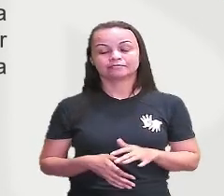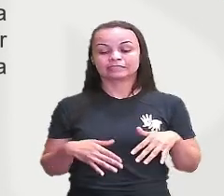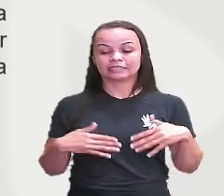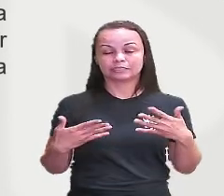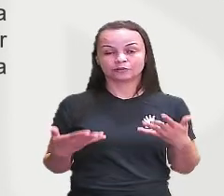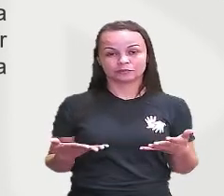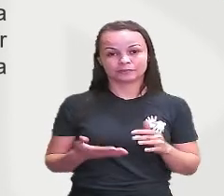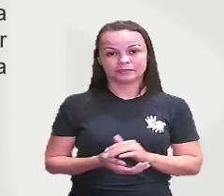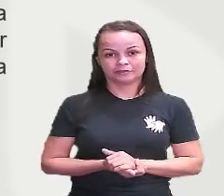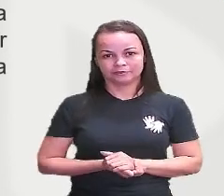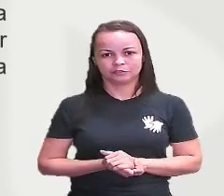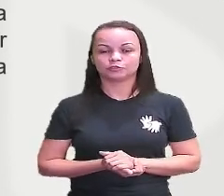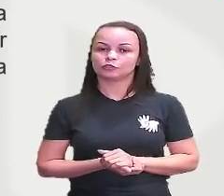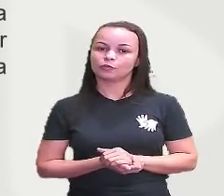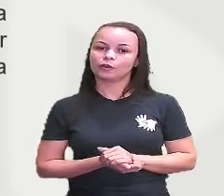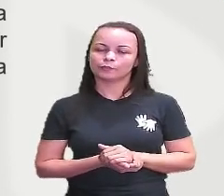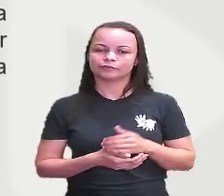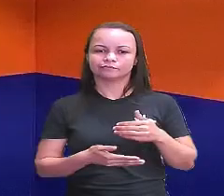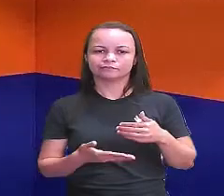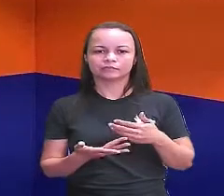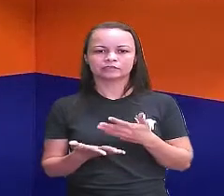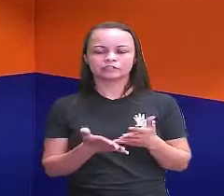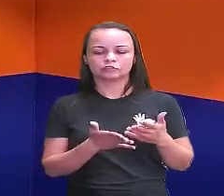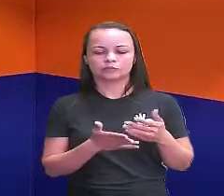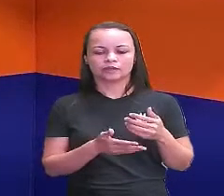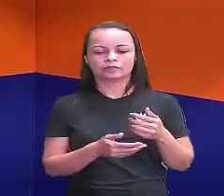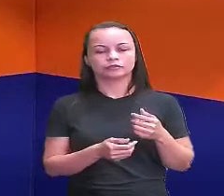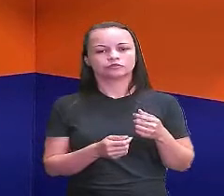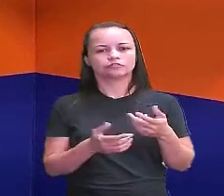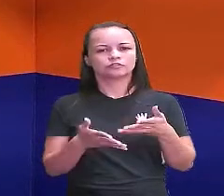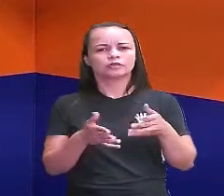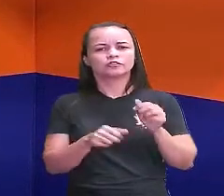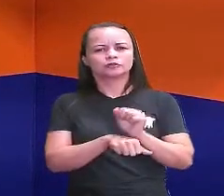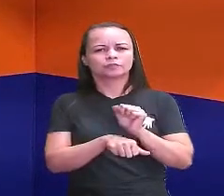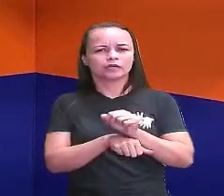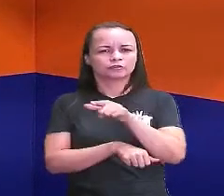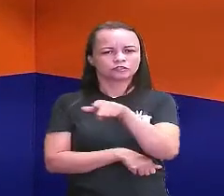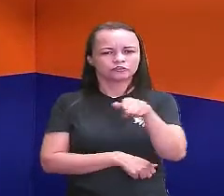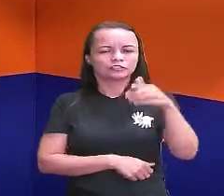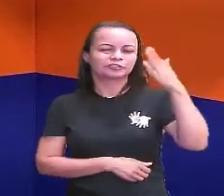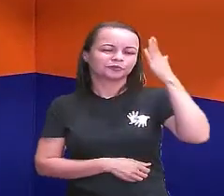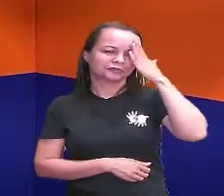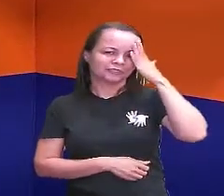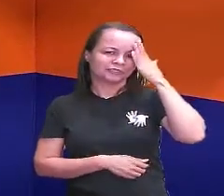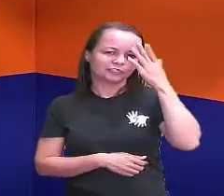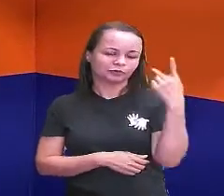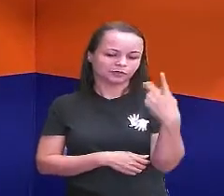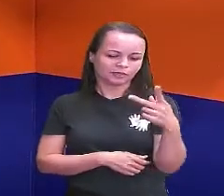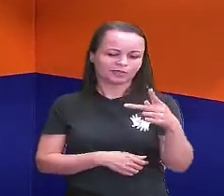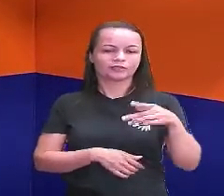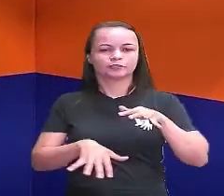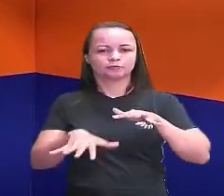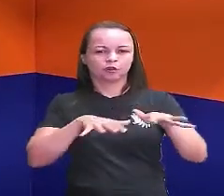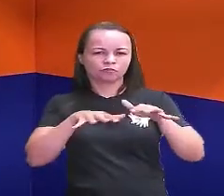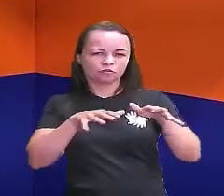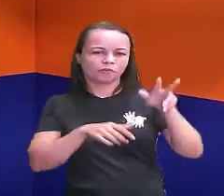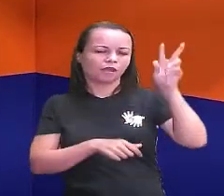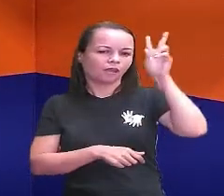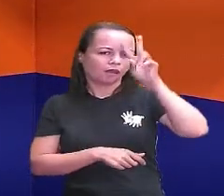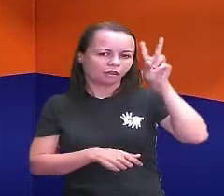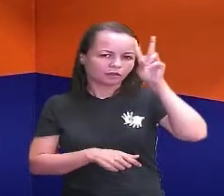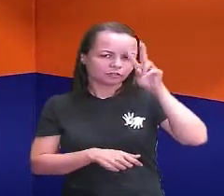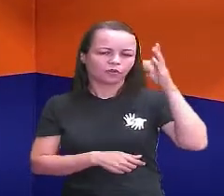eu despeço de vocês espero que vocês tenham entendido esse movimento aí da história e